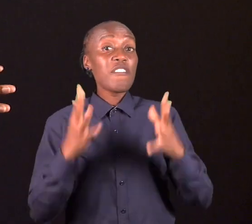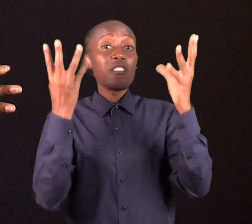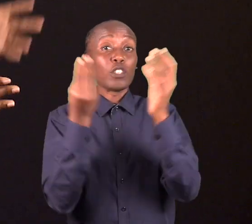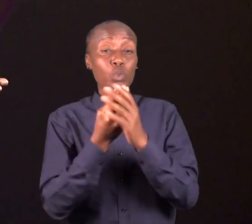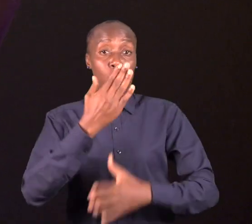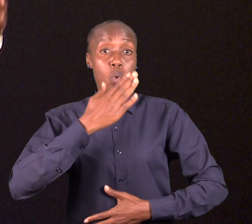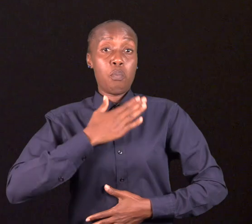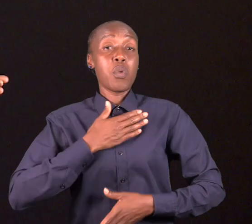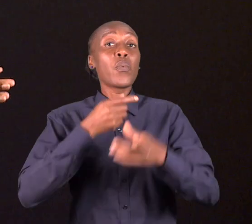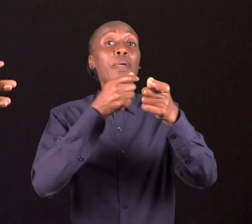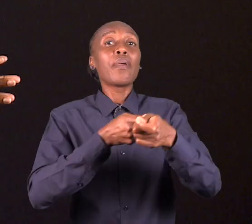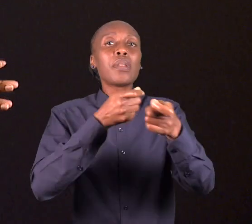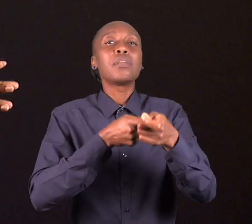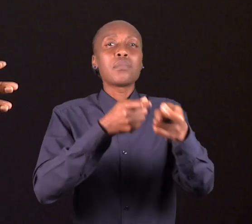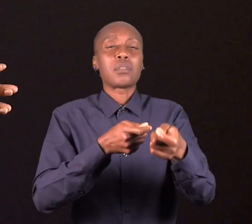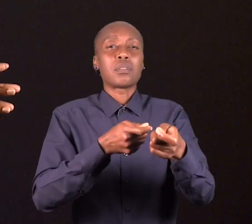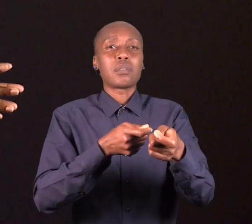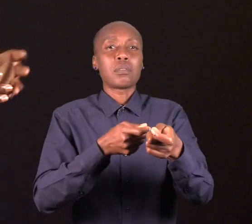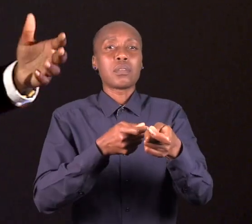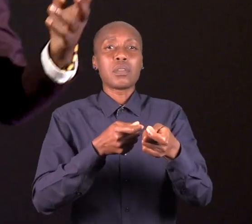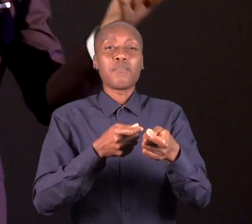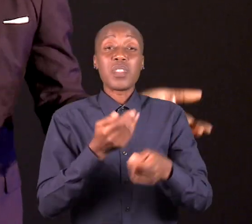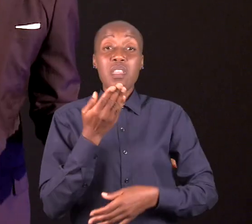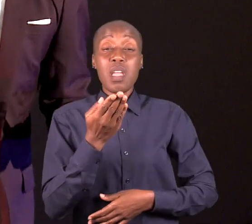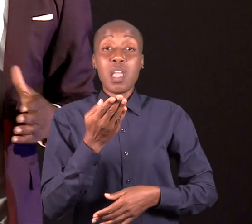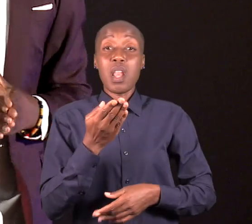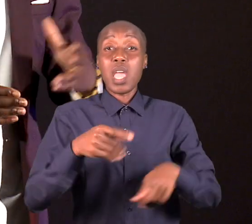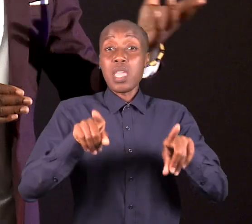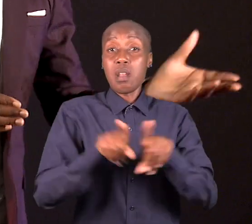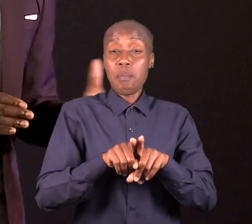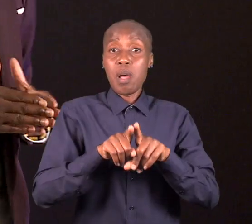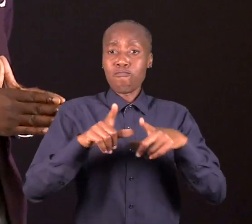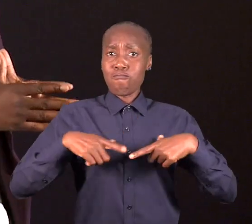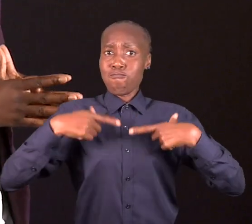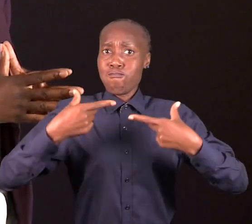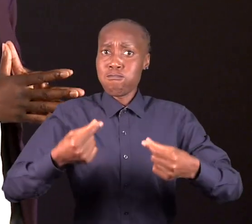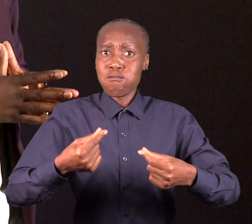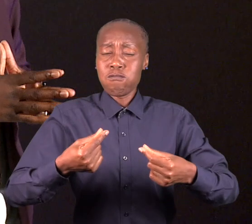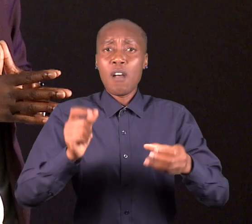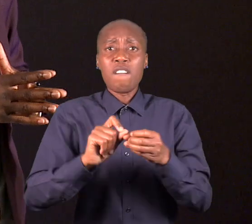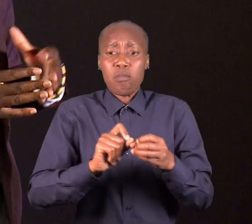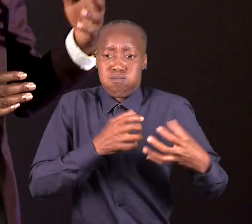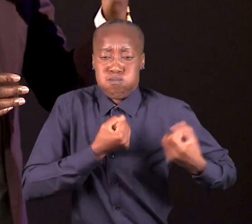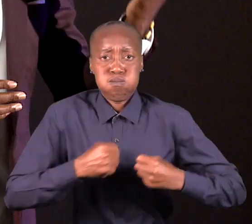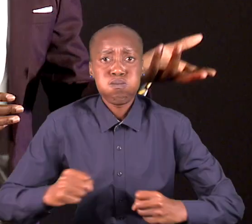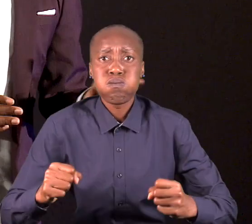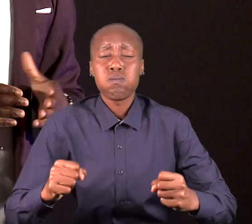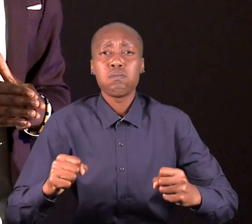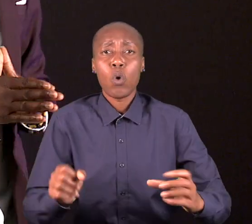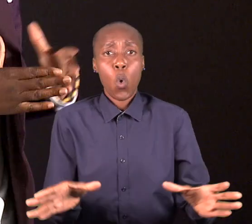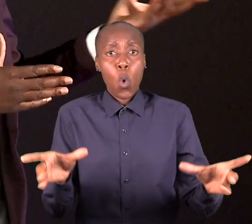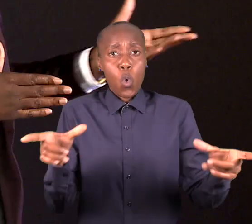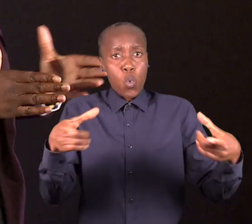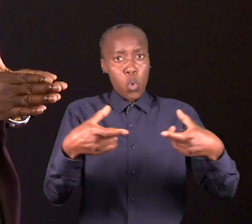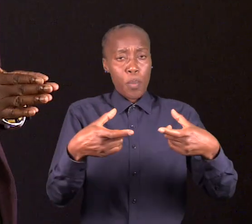lá em Luxinga. Ela se tem estado a engajar na comunidade, no clube de rapariga,